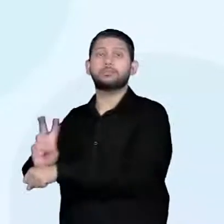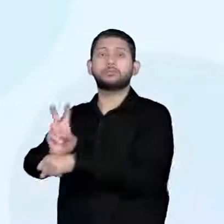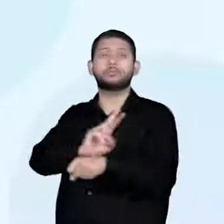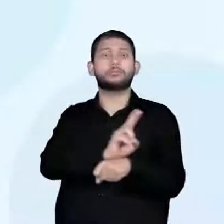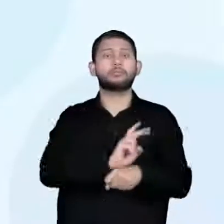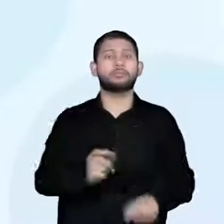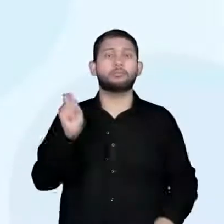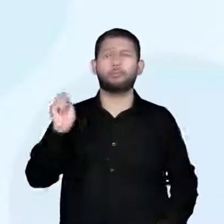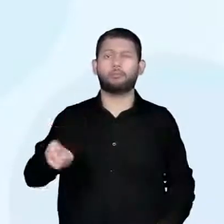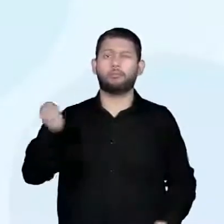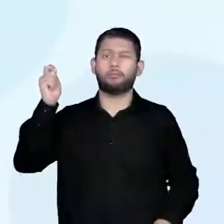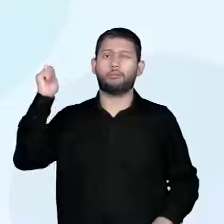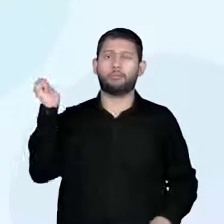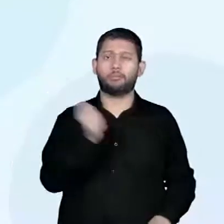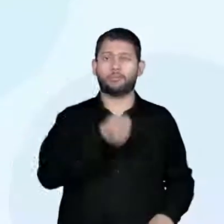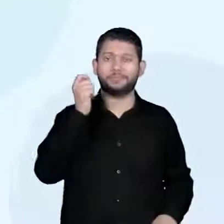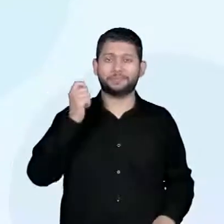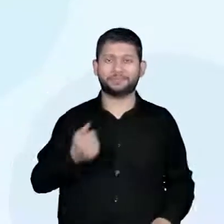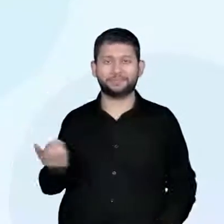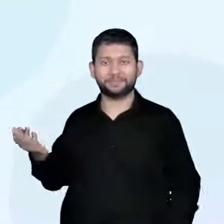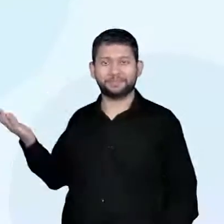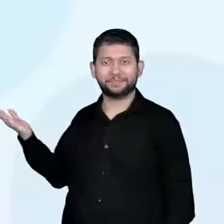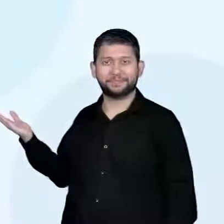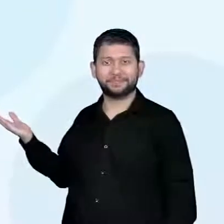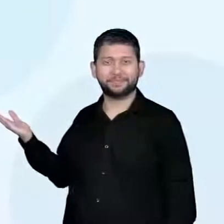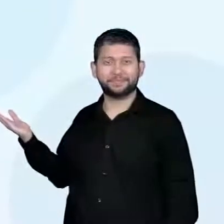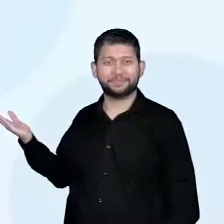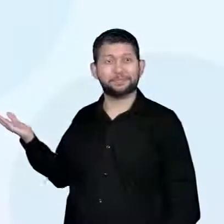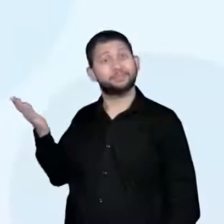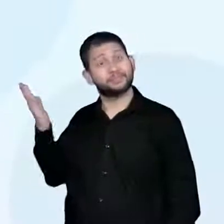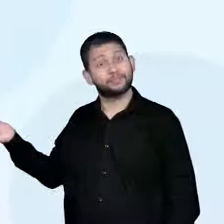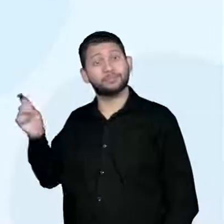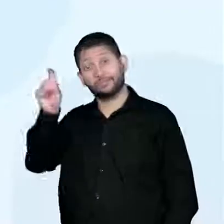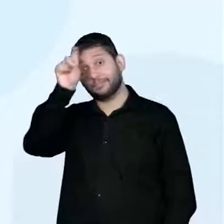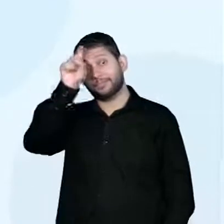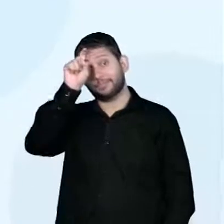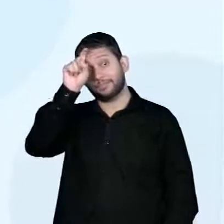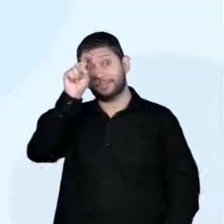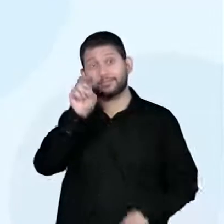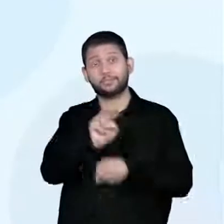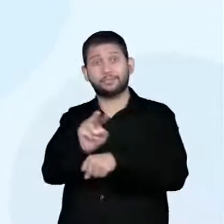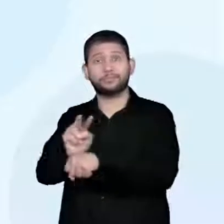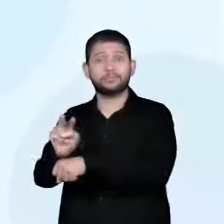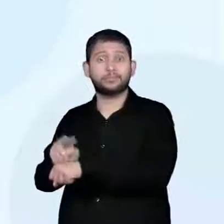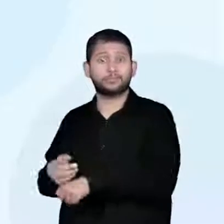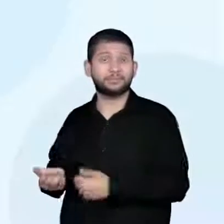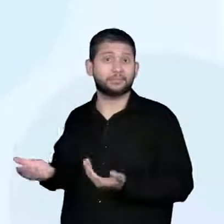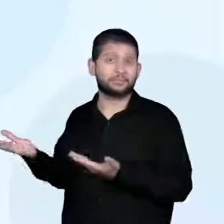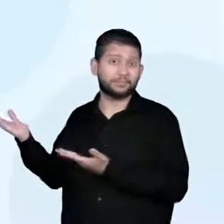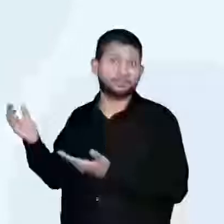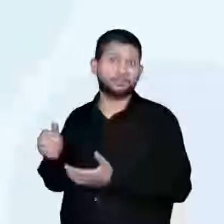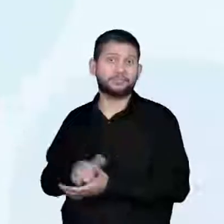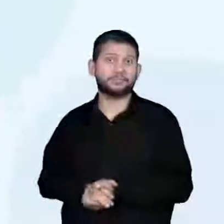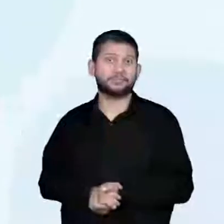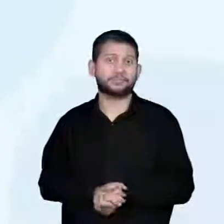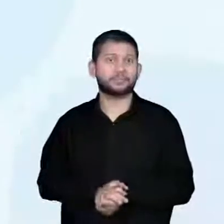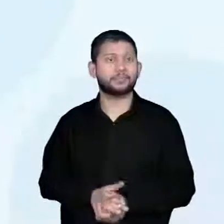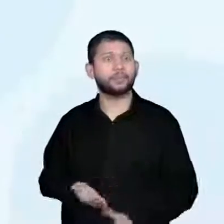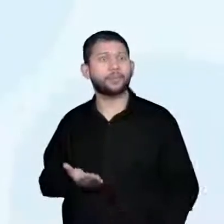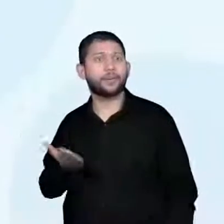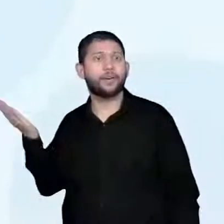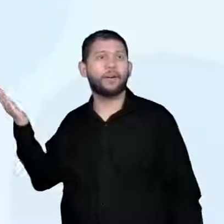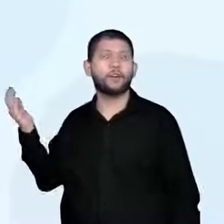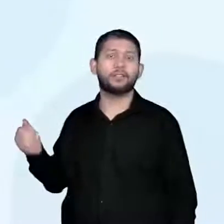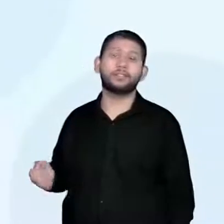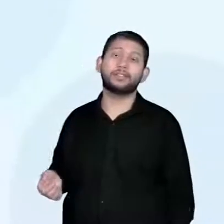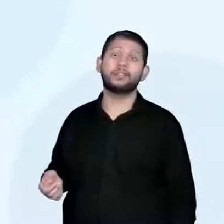perceber toda a imagem de cultura lá no Egito. Muito bem. Temos uma outra imagem aqui para a gente dar